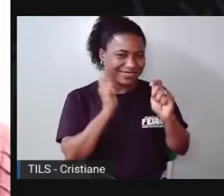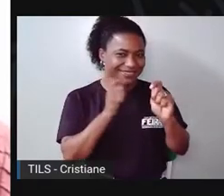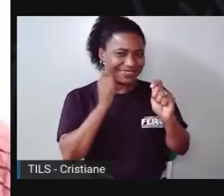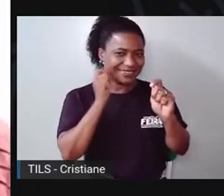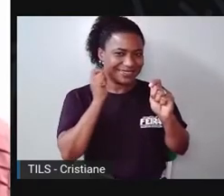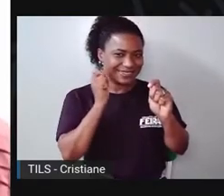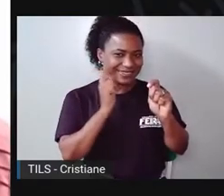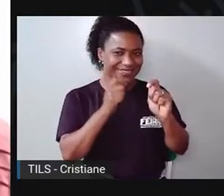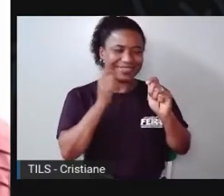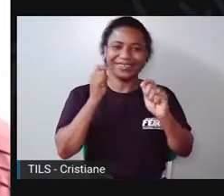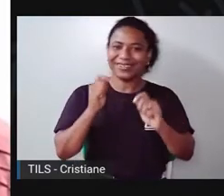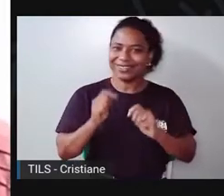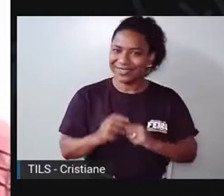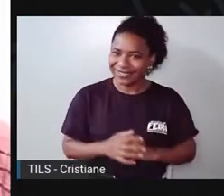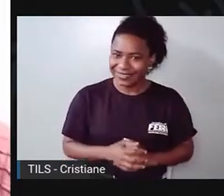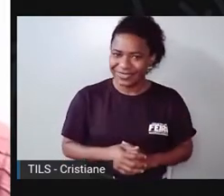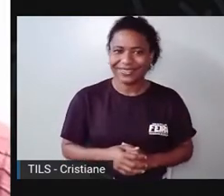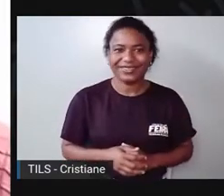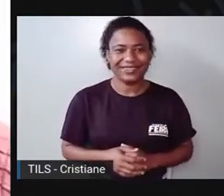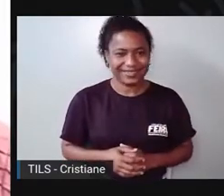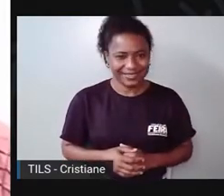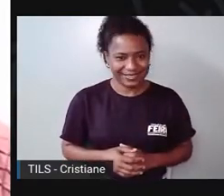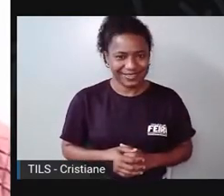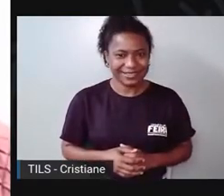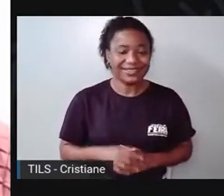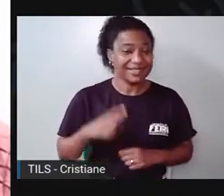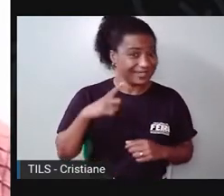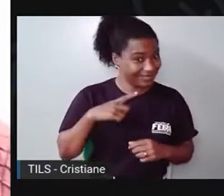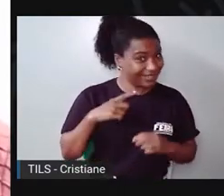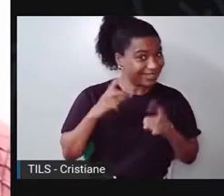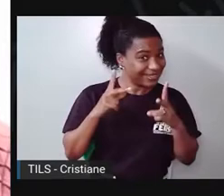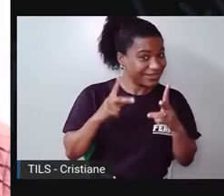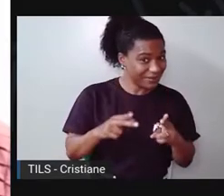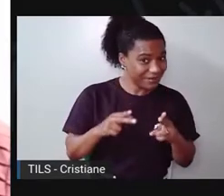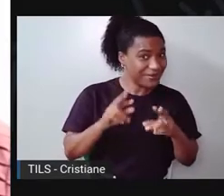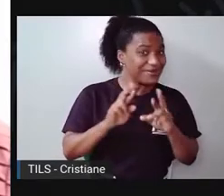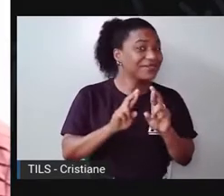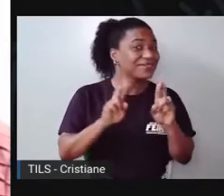Ai, adorei. É igual ou diferente o som da outra colher?